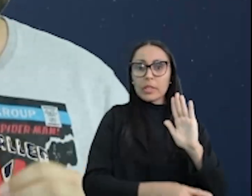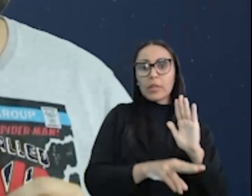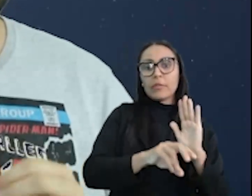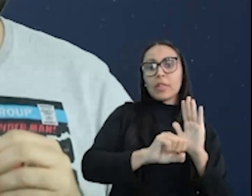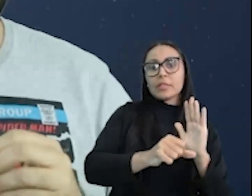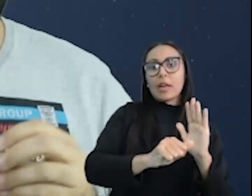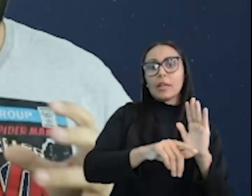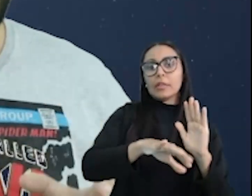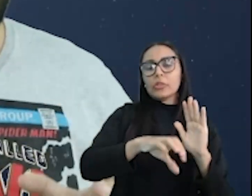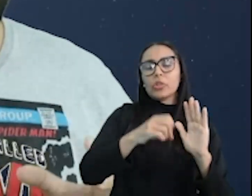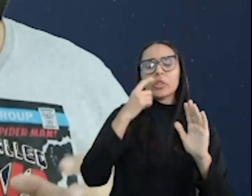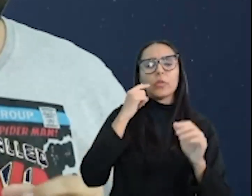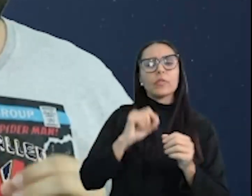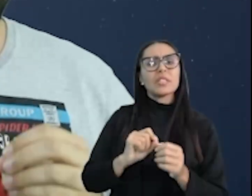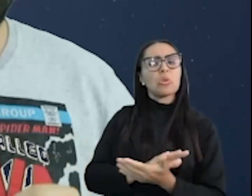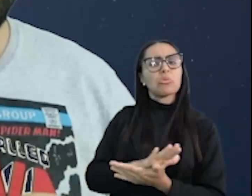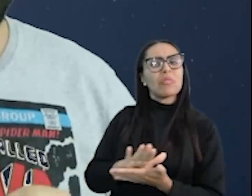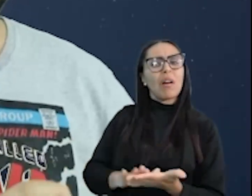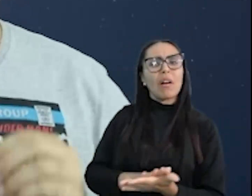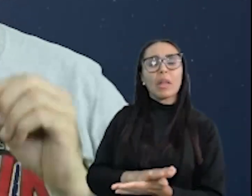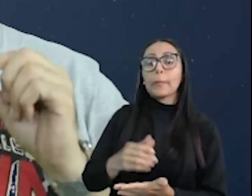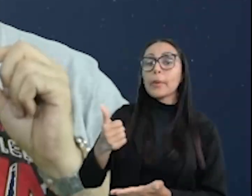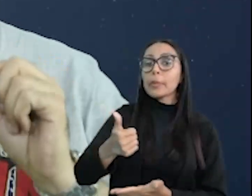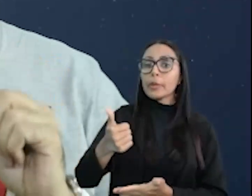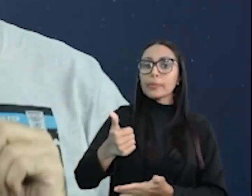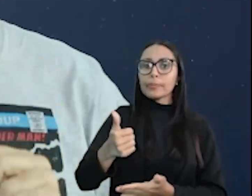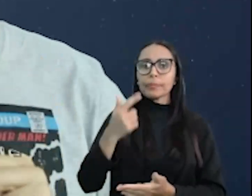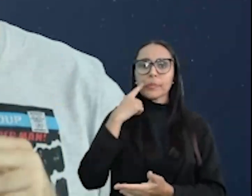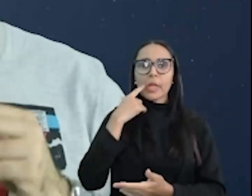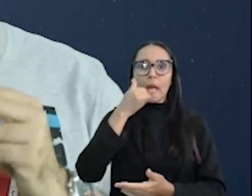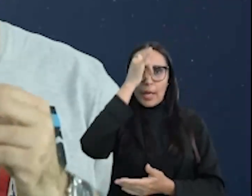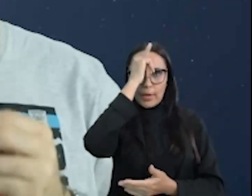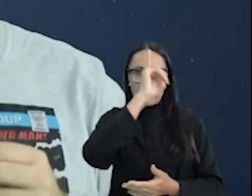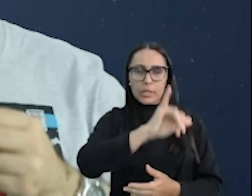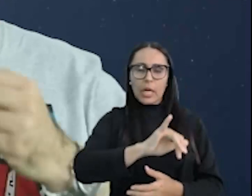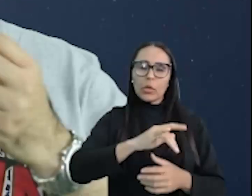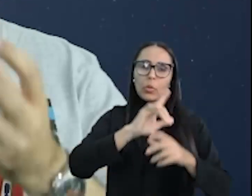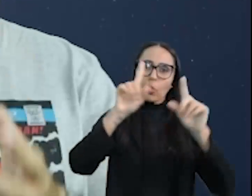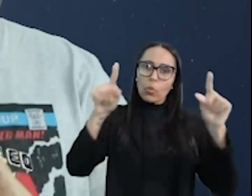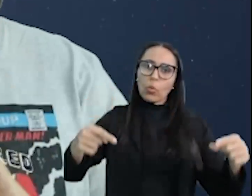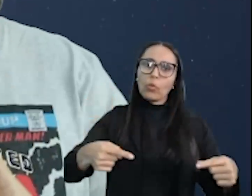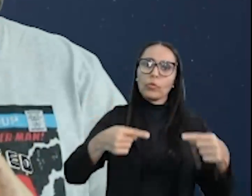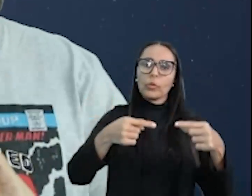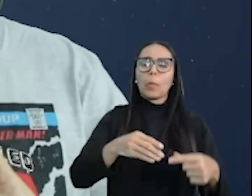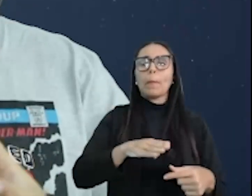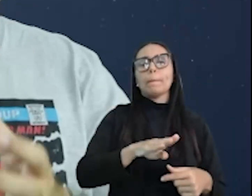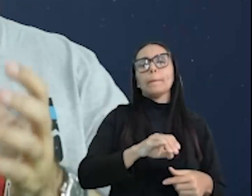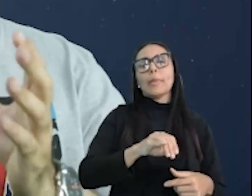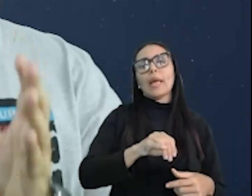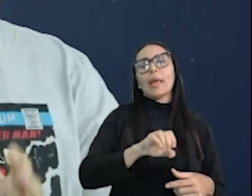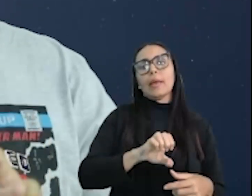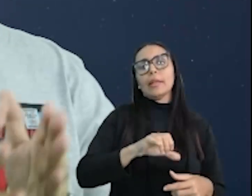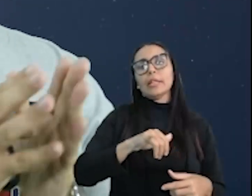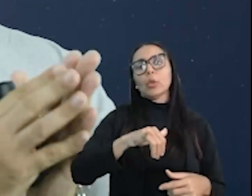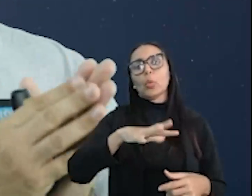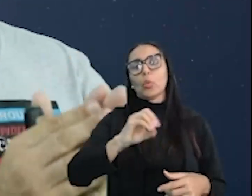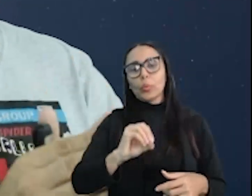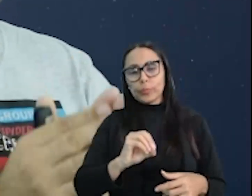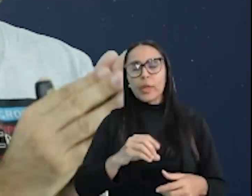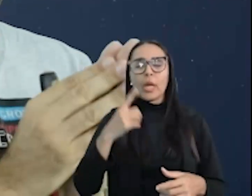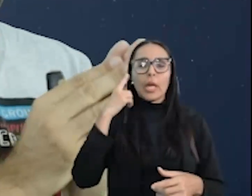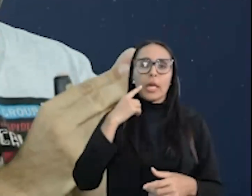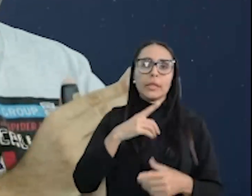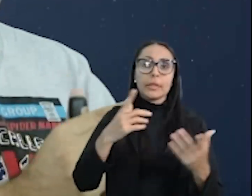Por que não fizeram nada? Primeiro lugar, evitar um conflito bélico. Já basta o que